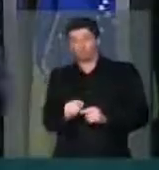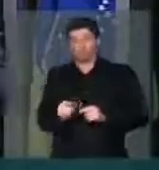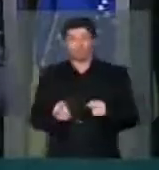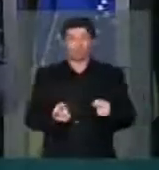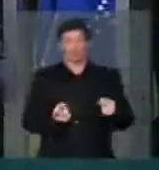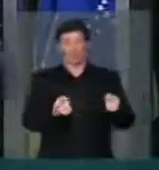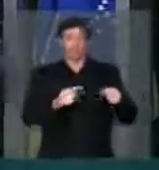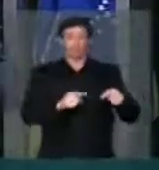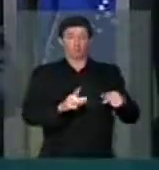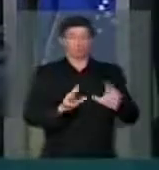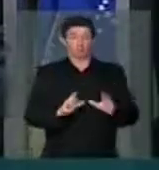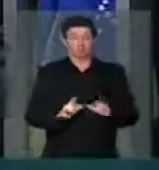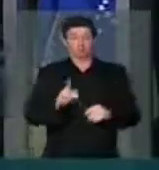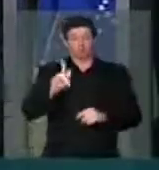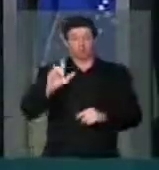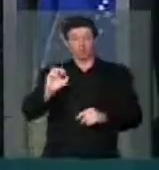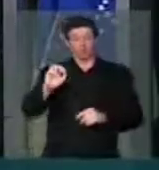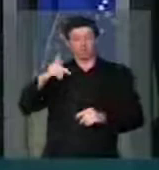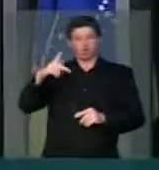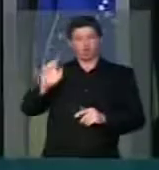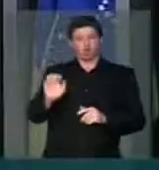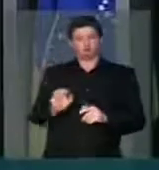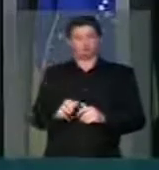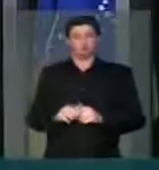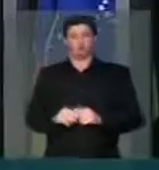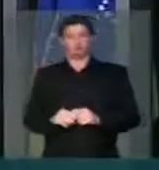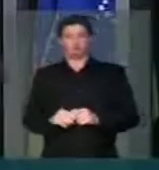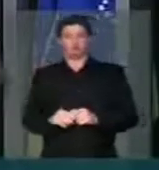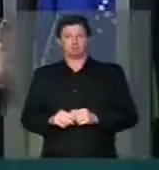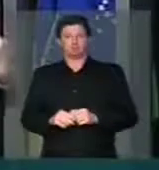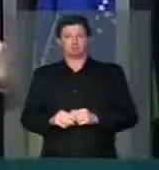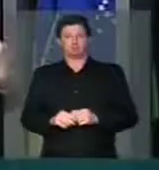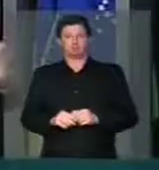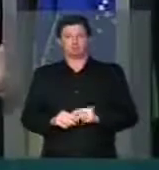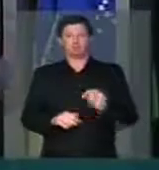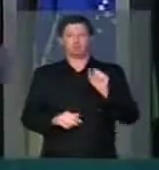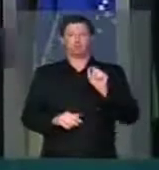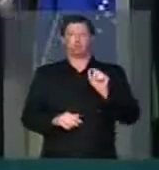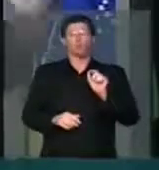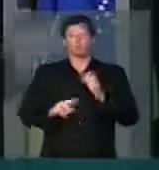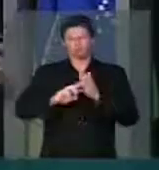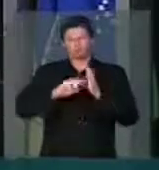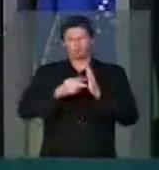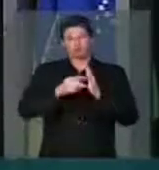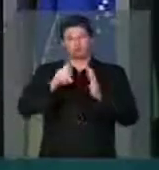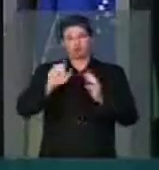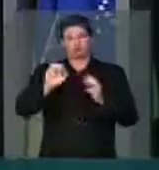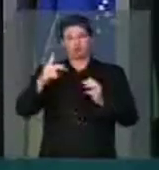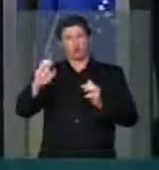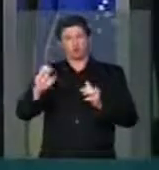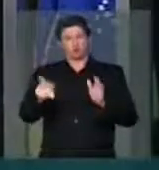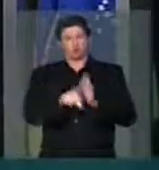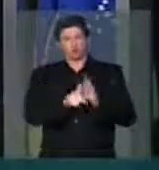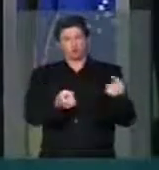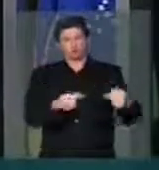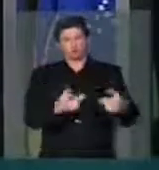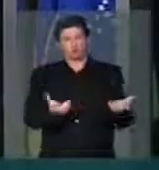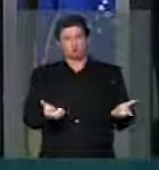a oposição é golpista. Qual seria o golpismo da oposição?